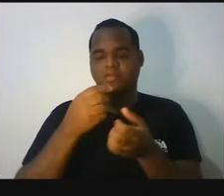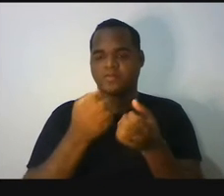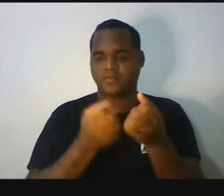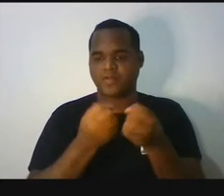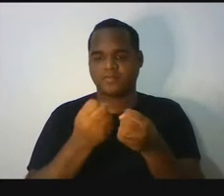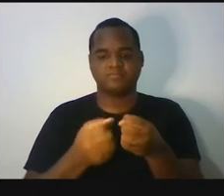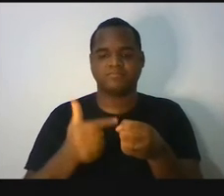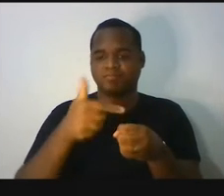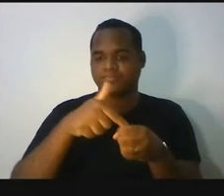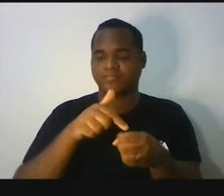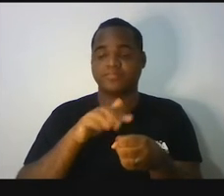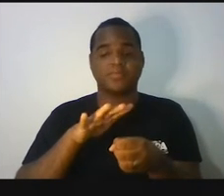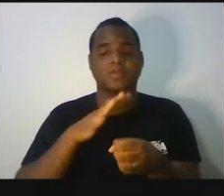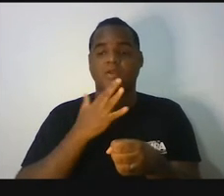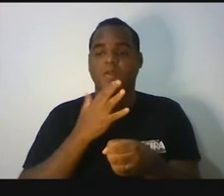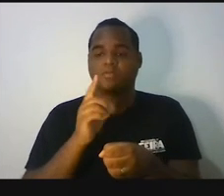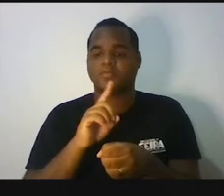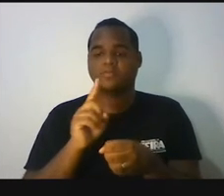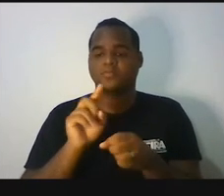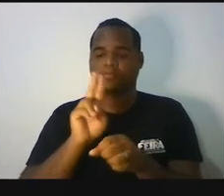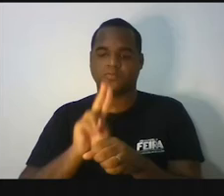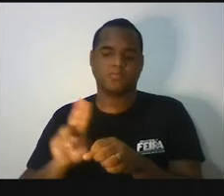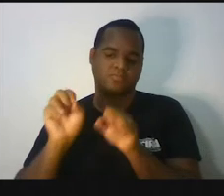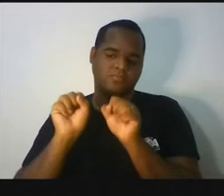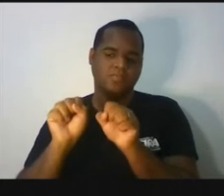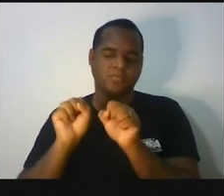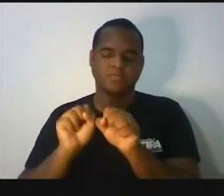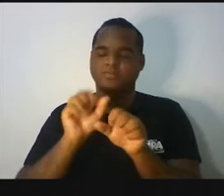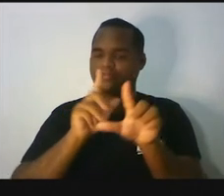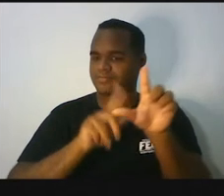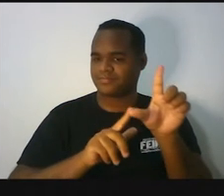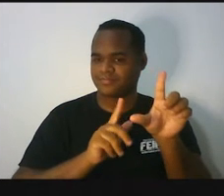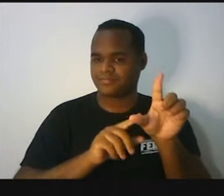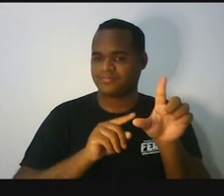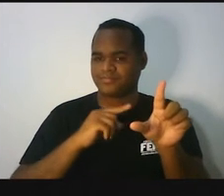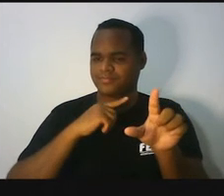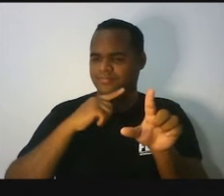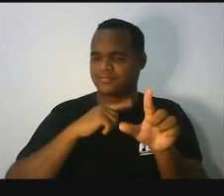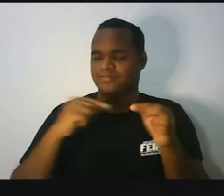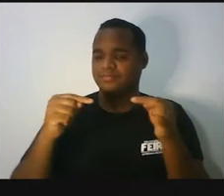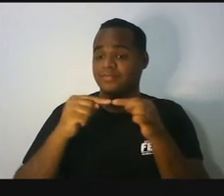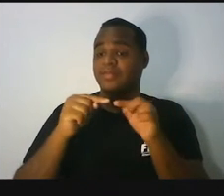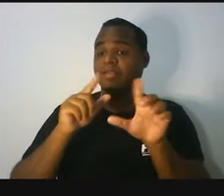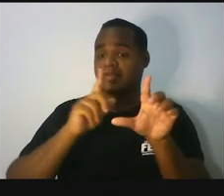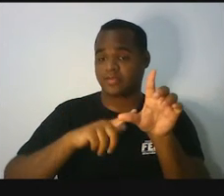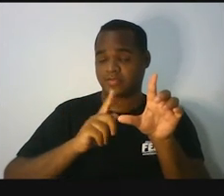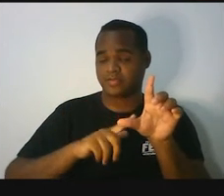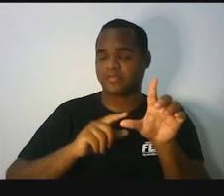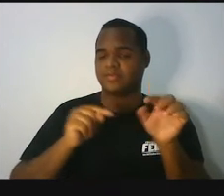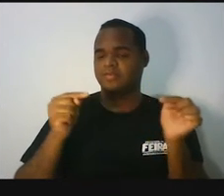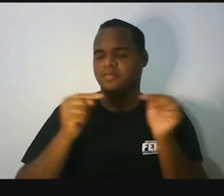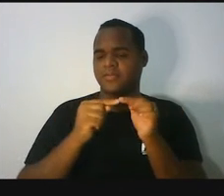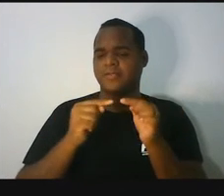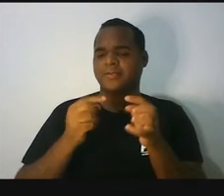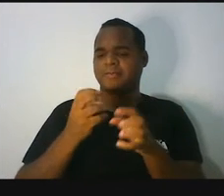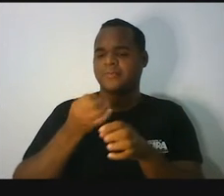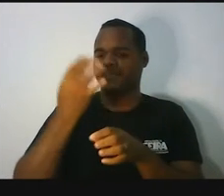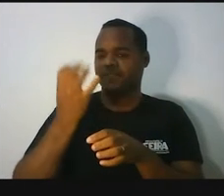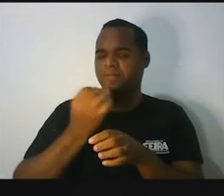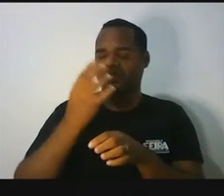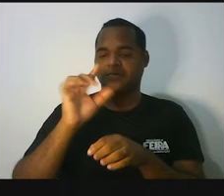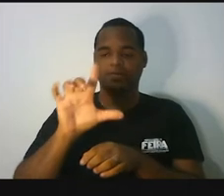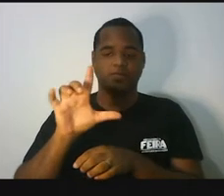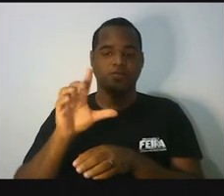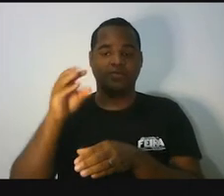não conhece, a gente usa uma letra. Essa letra simboliza a quantidade de litros que